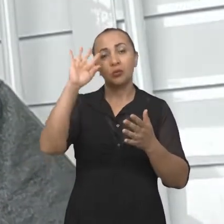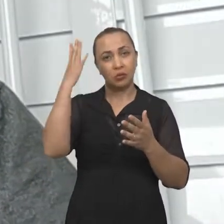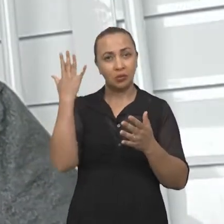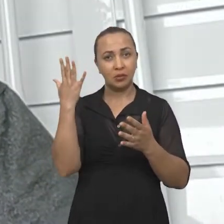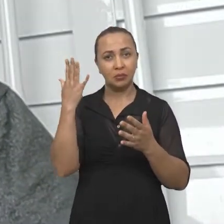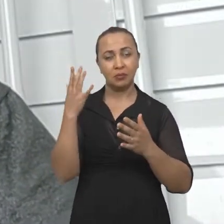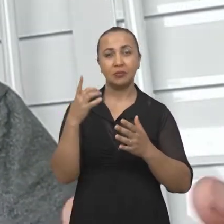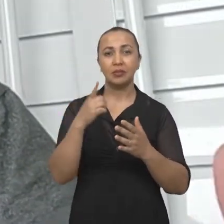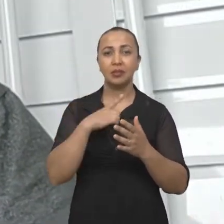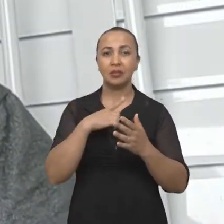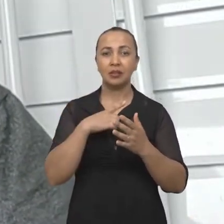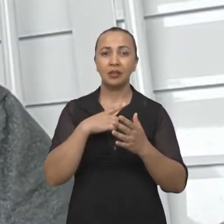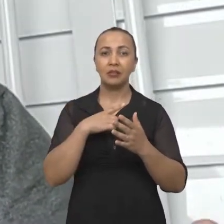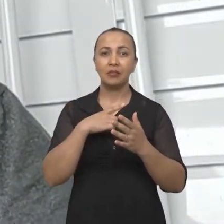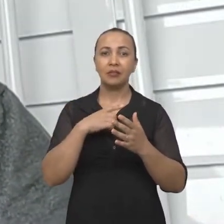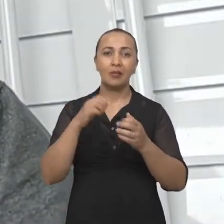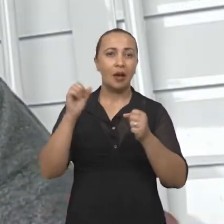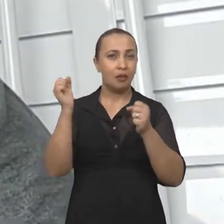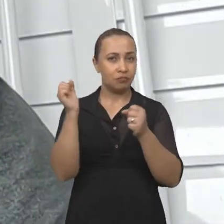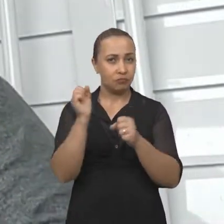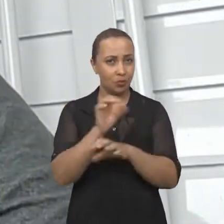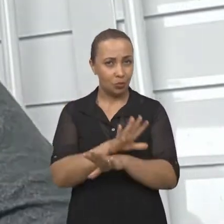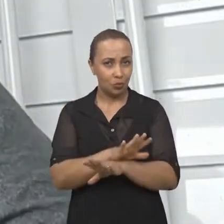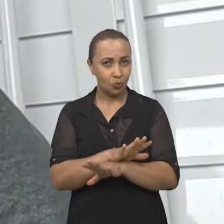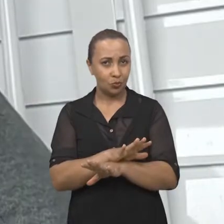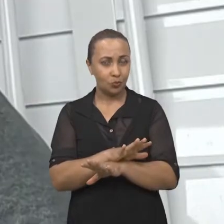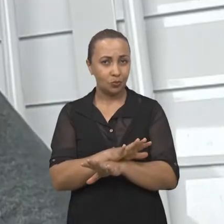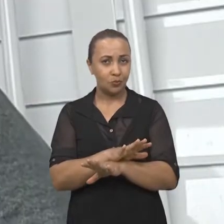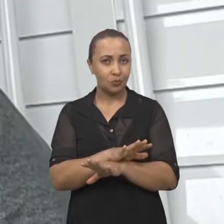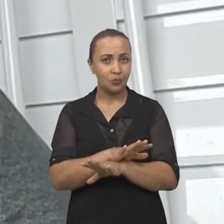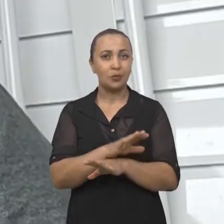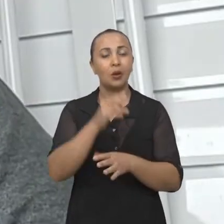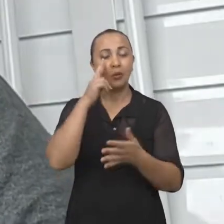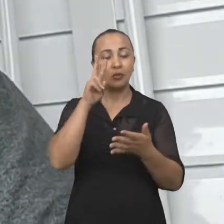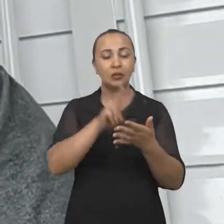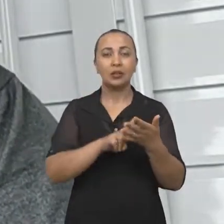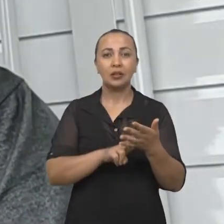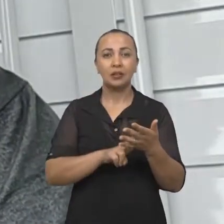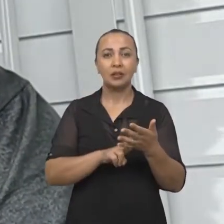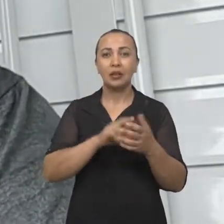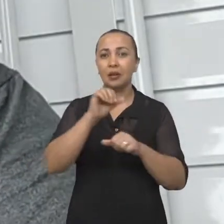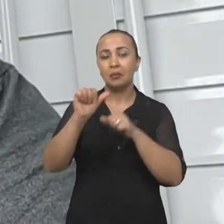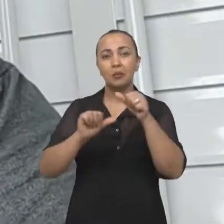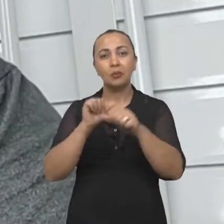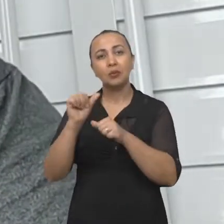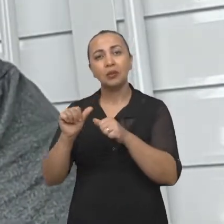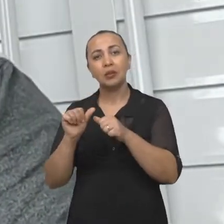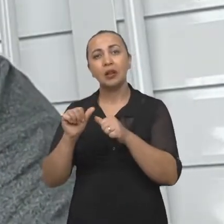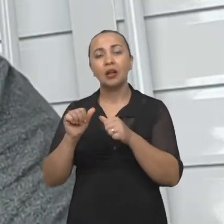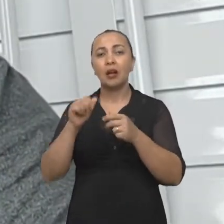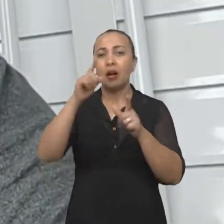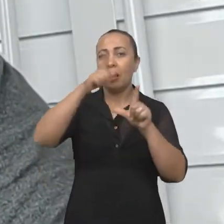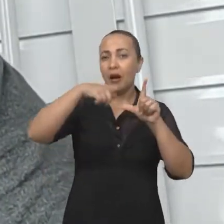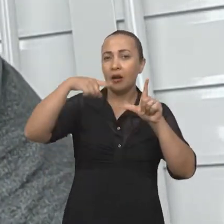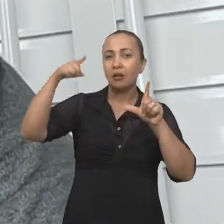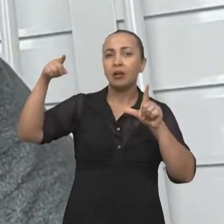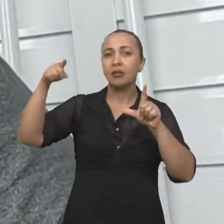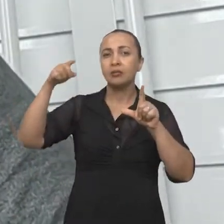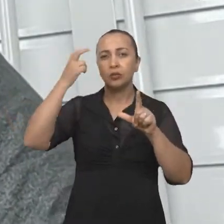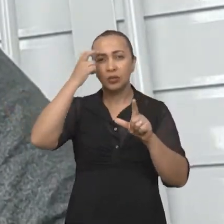foram executadas, analisar essas ocorrências e transformar essas ocorrências em gráficos, em